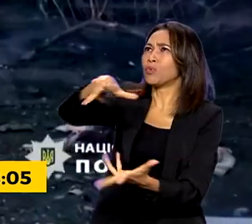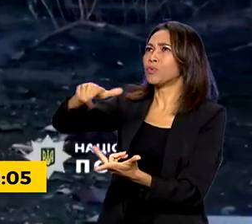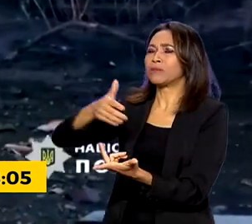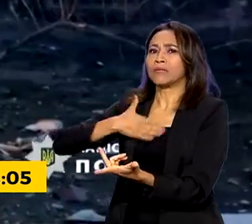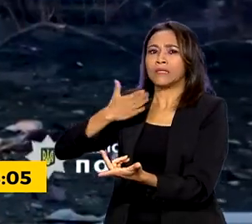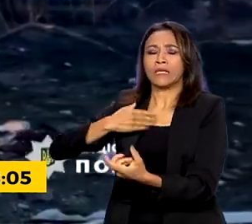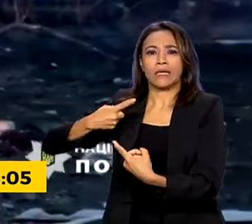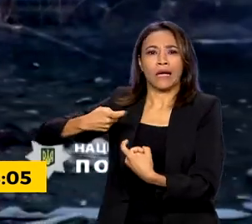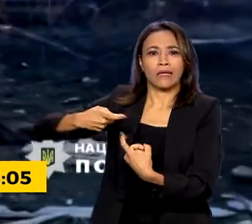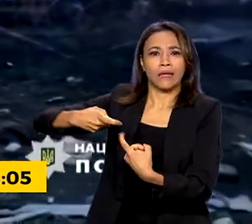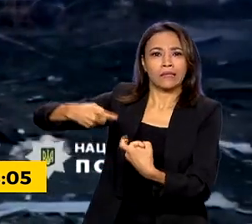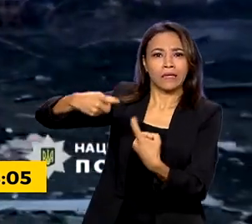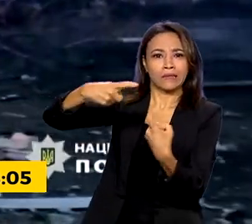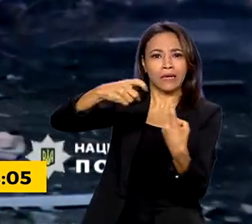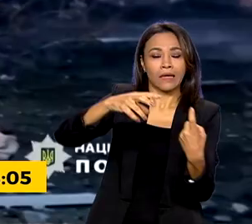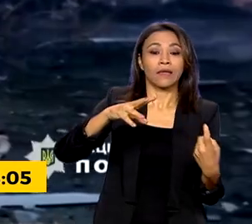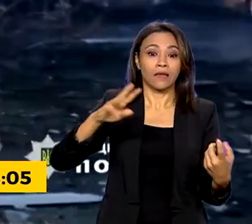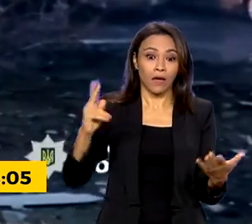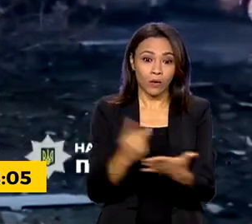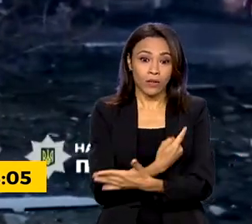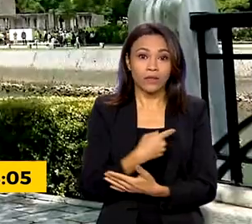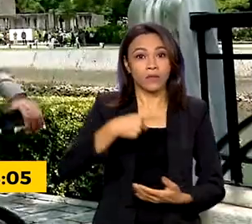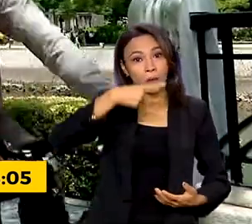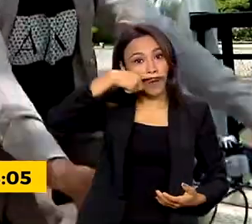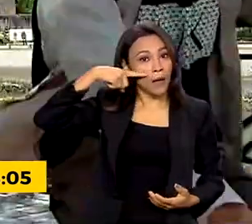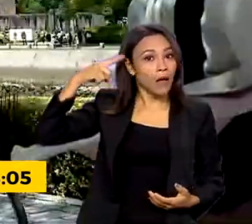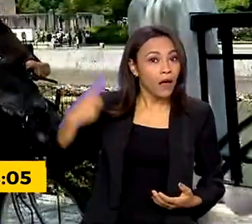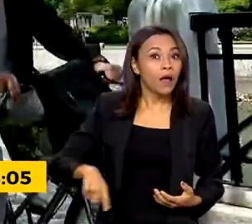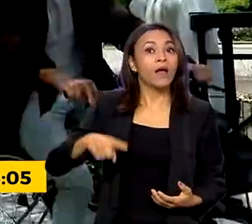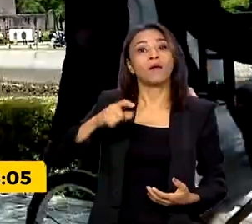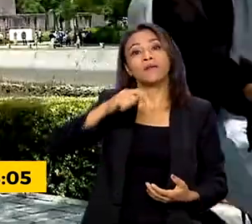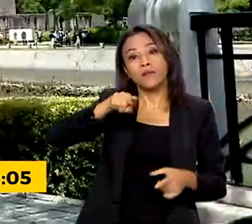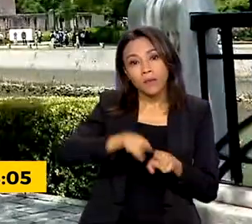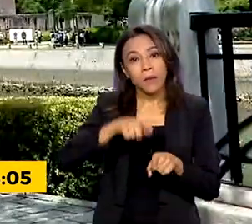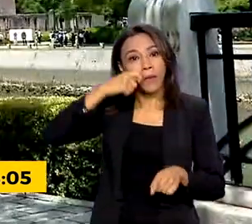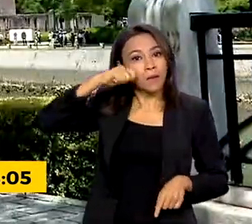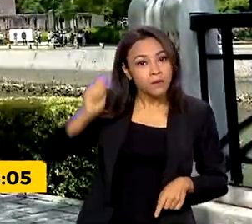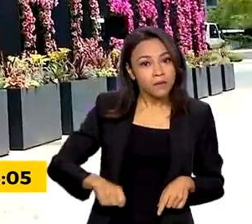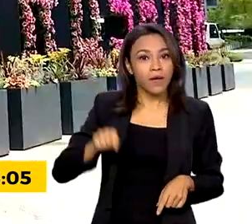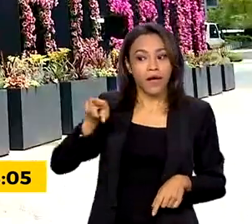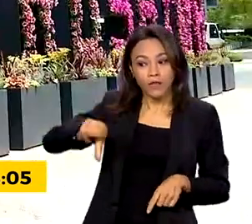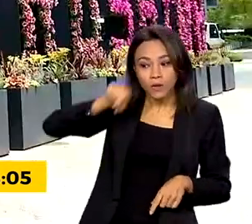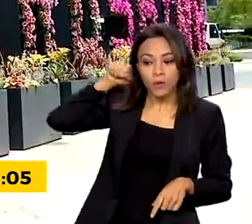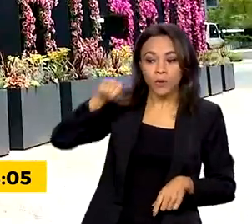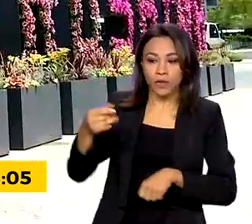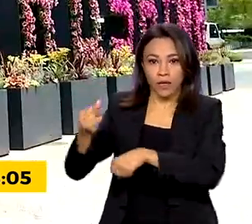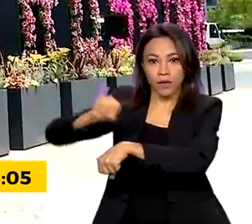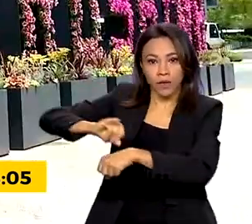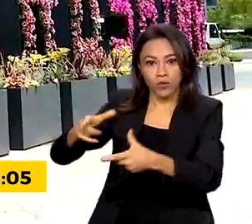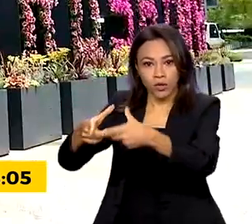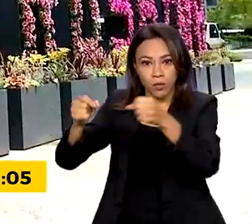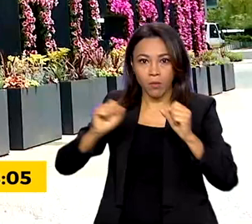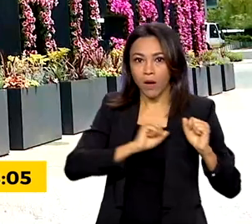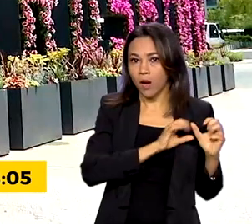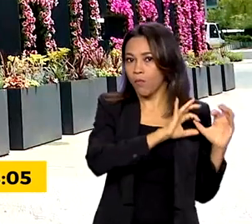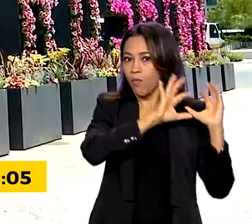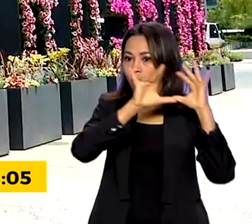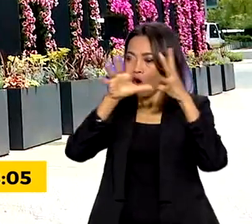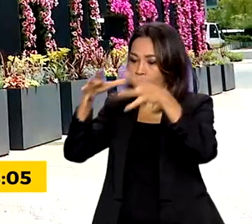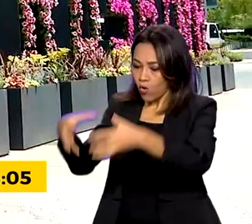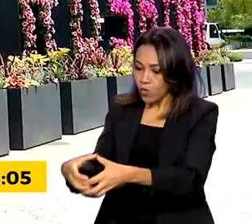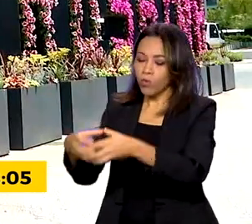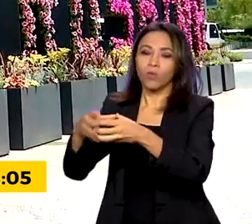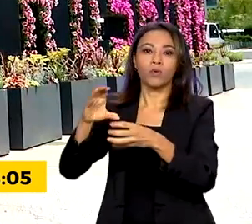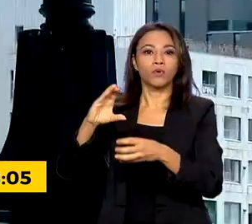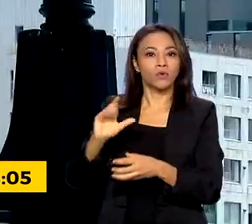por guerras como a que envolve Rússia e Ucrânia, a escolha de Hiroshima, no Japão, para sediar o encontro de líderes das sete